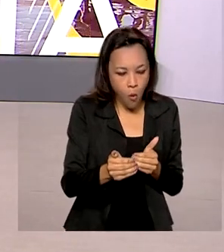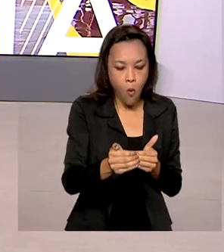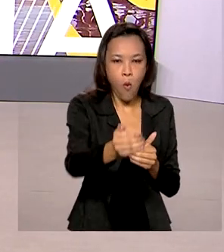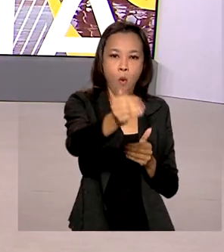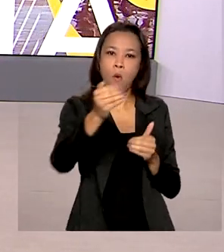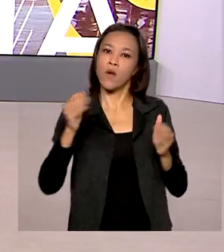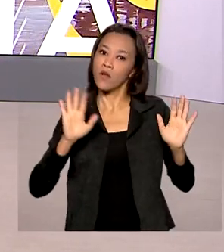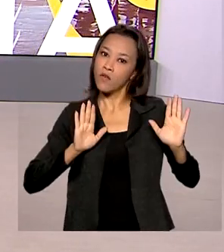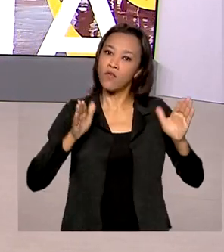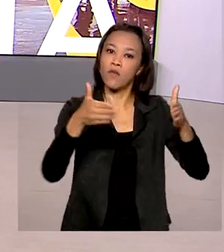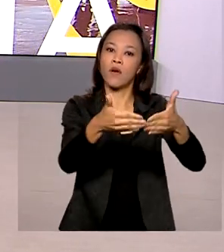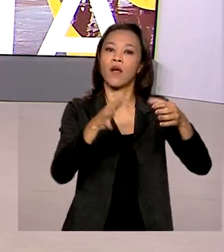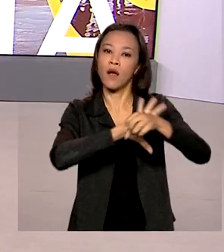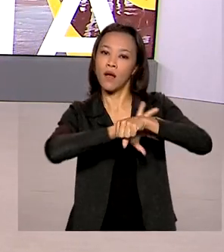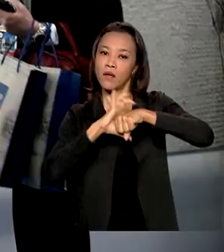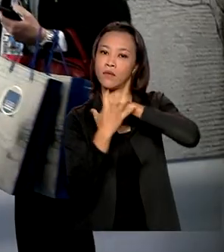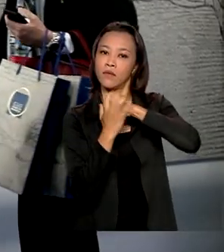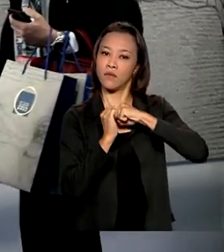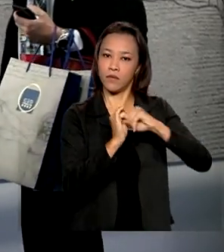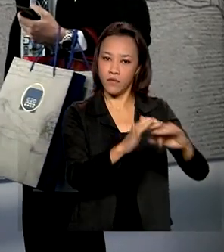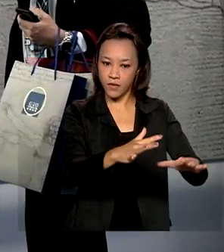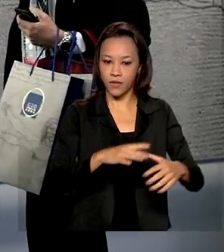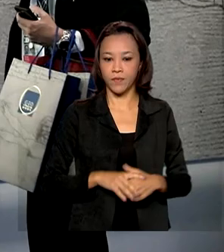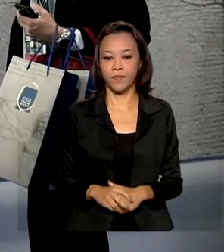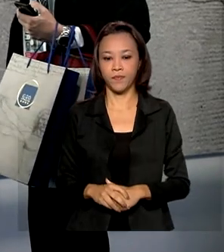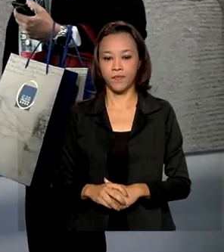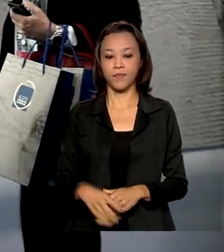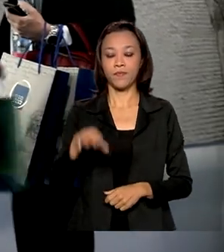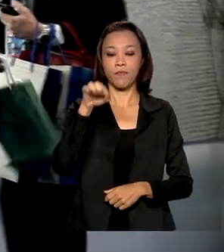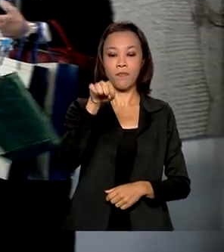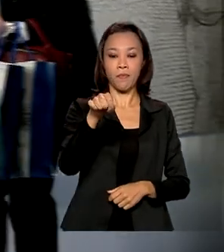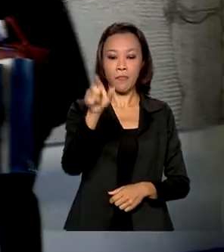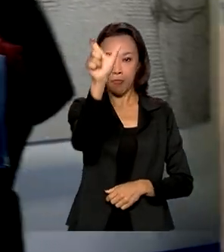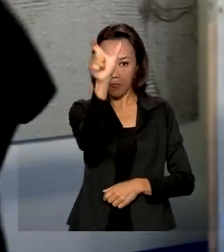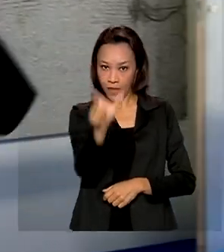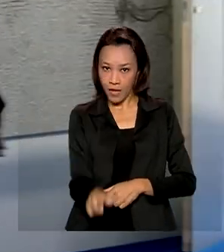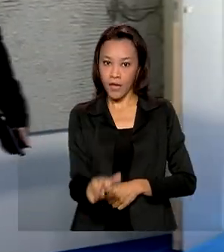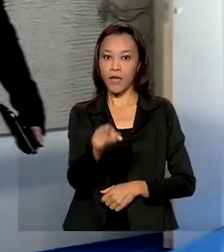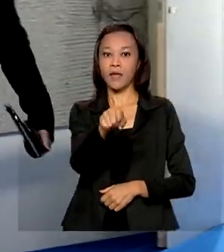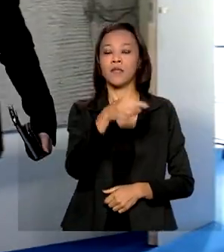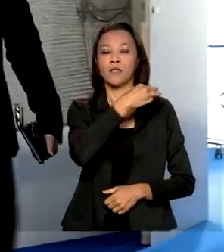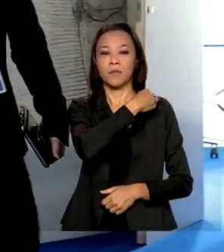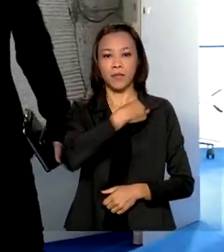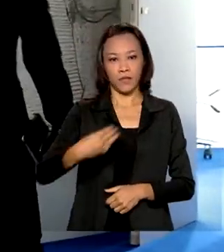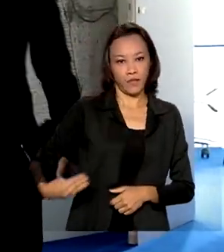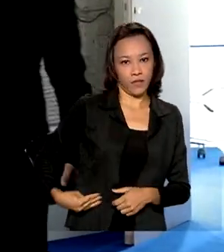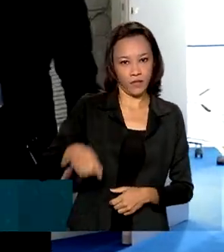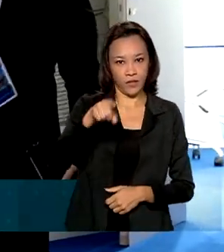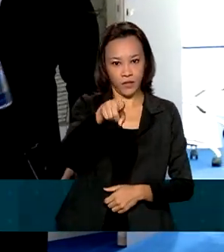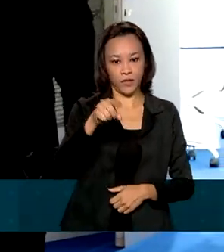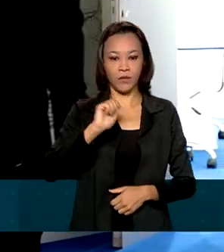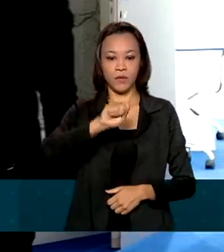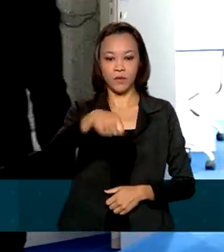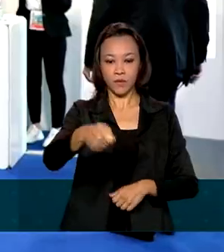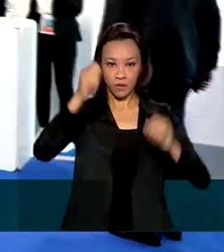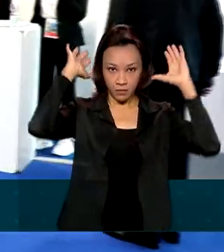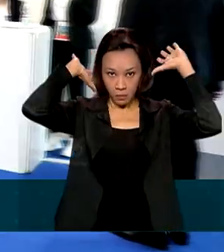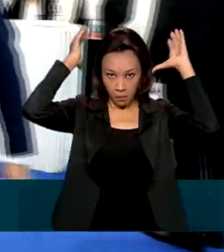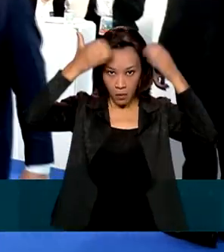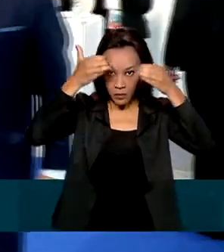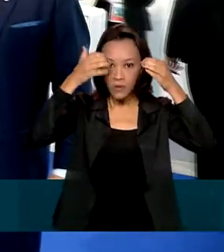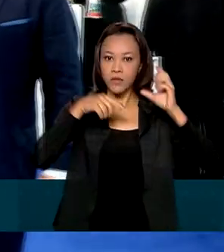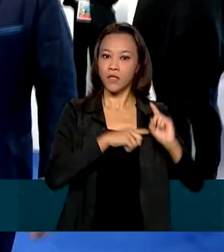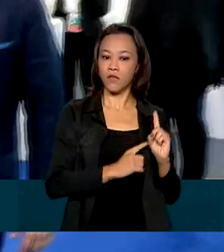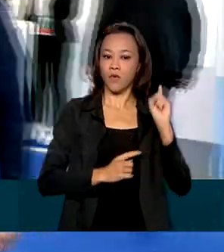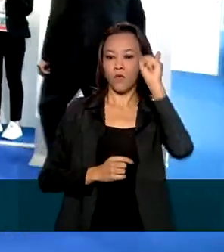combate da Covid-19. Chafiada pelo ministro da Ciência, Tecnologia e Inovações, Marcos Pontes, a